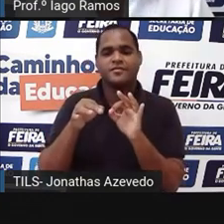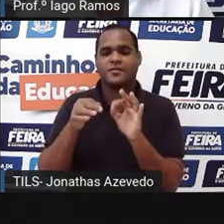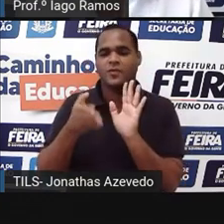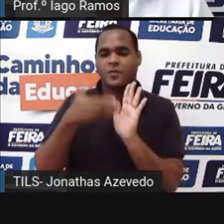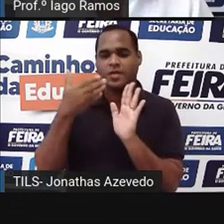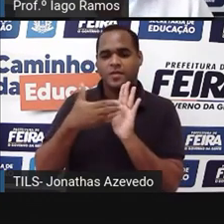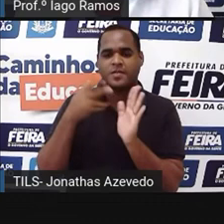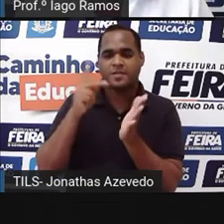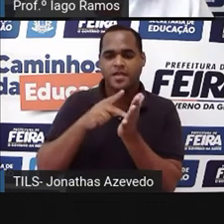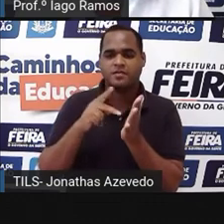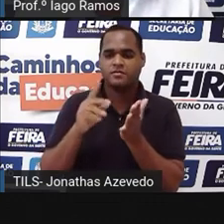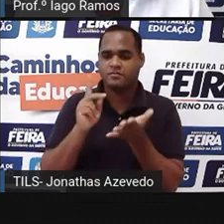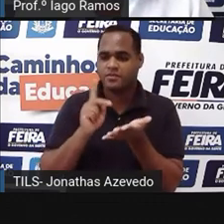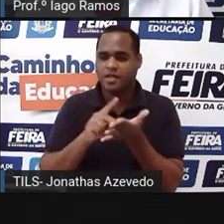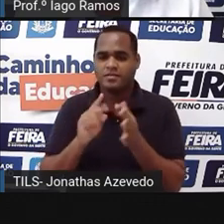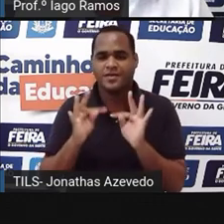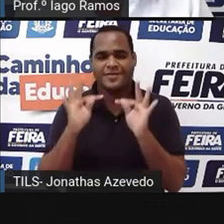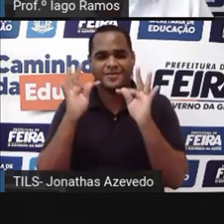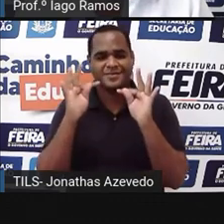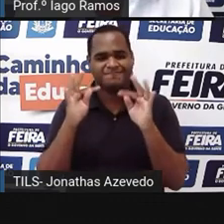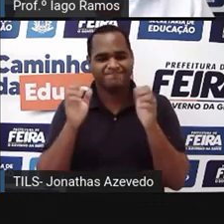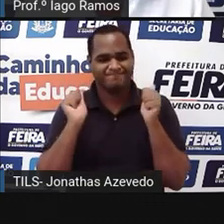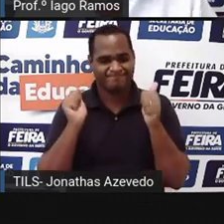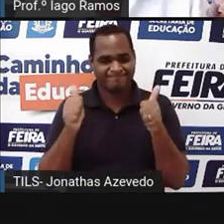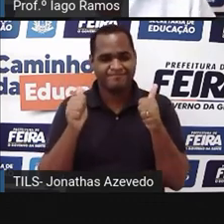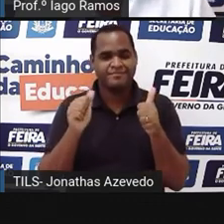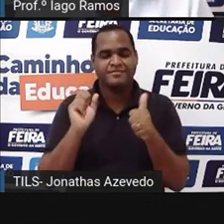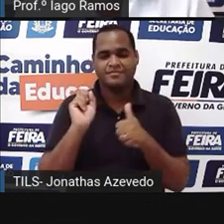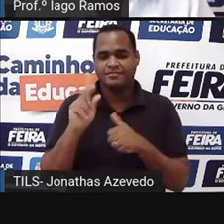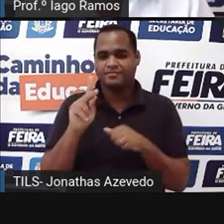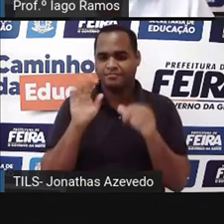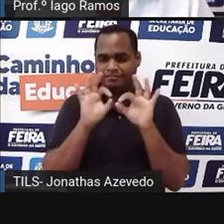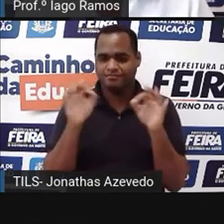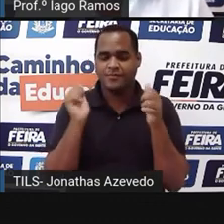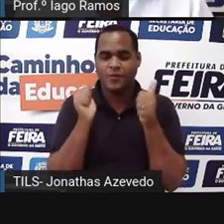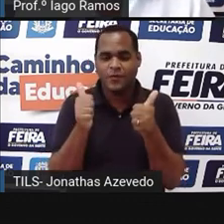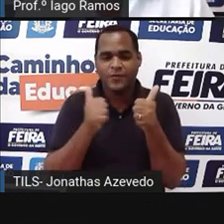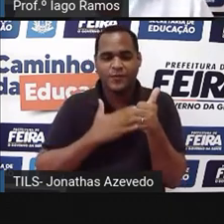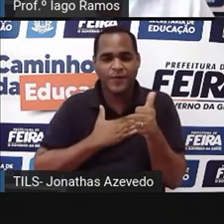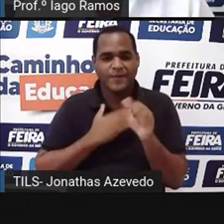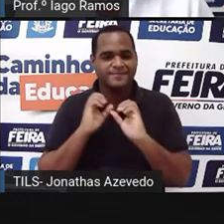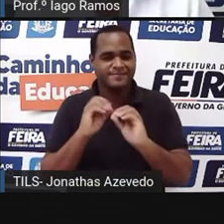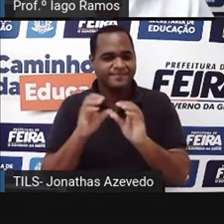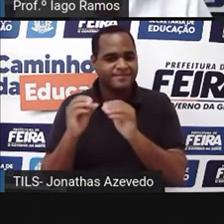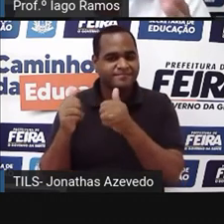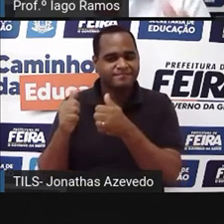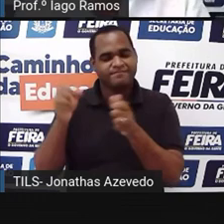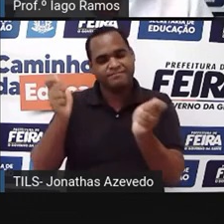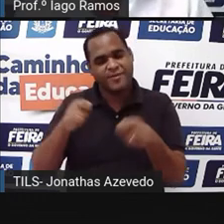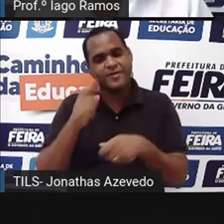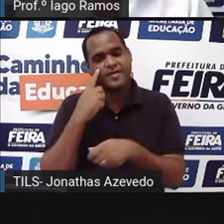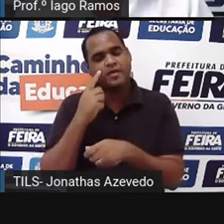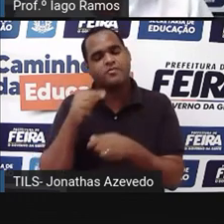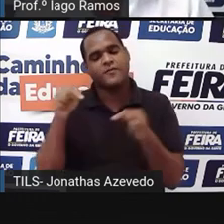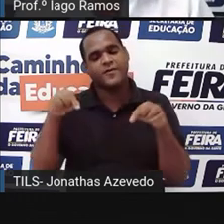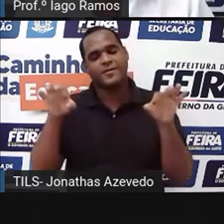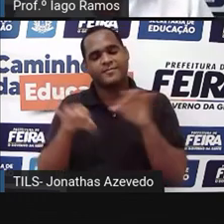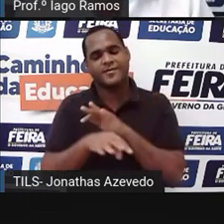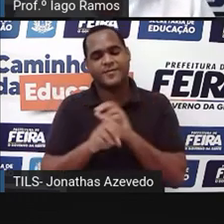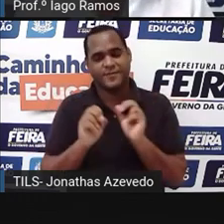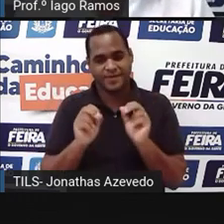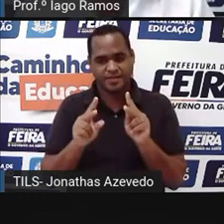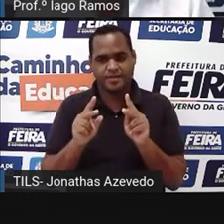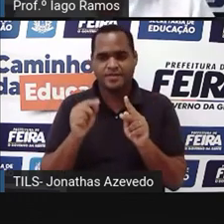de aplicação do teorema de Pitágoras certo? curtiu a nossa aula? eu espero que sim mas a gente vai ficar por aqui tá bom?